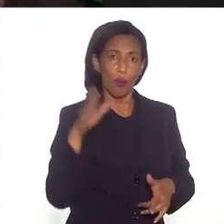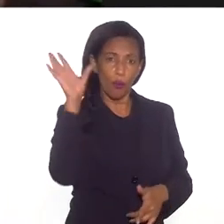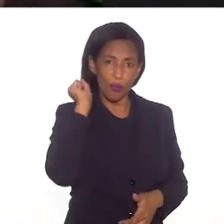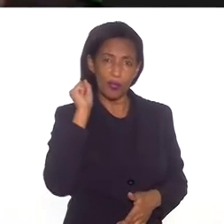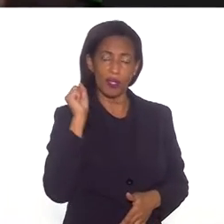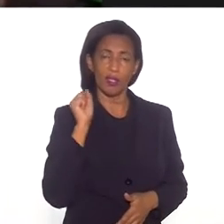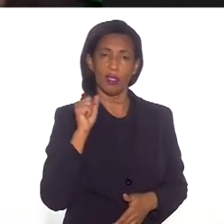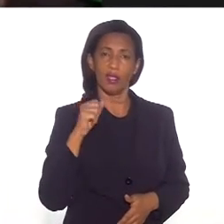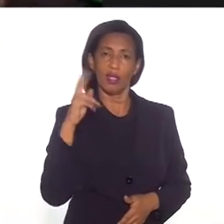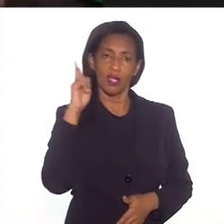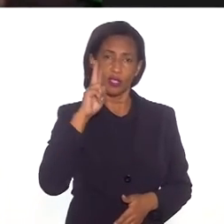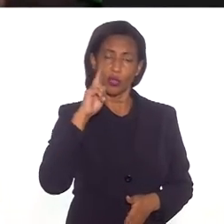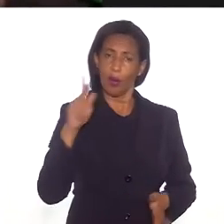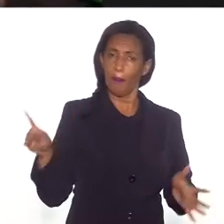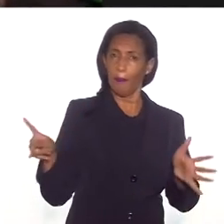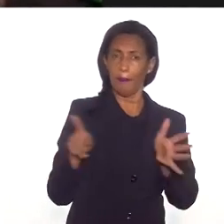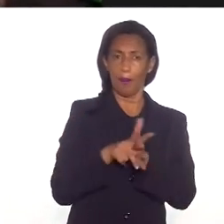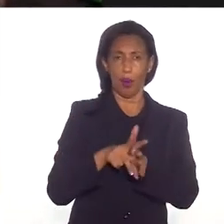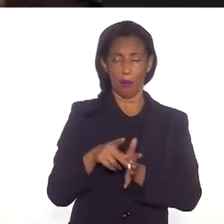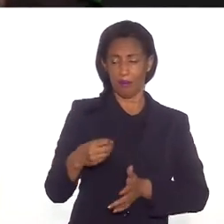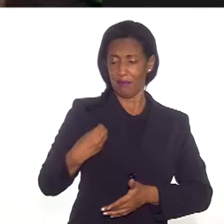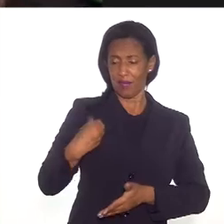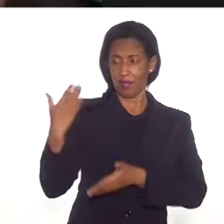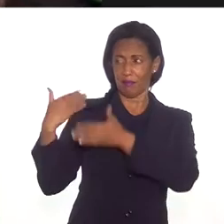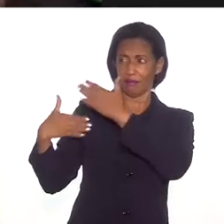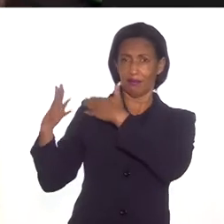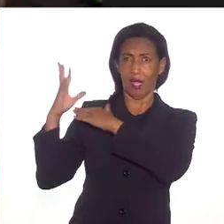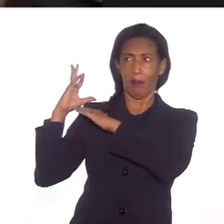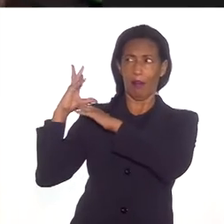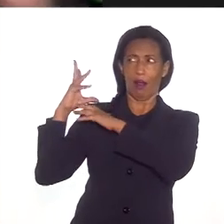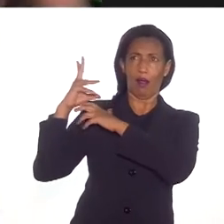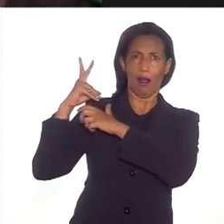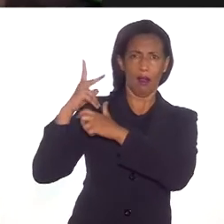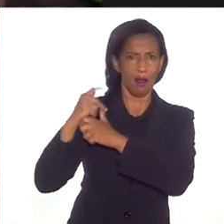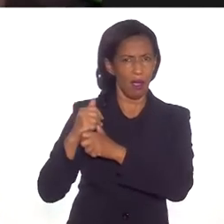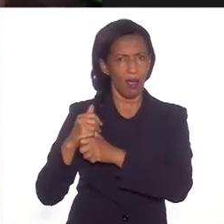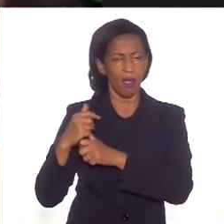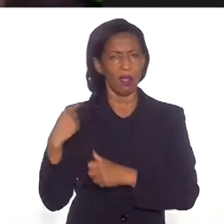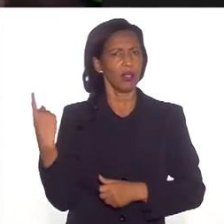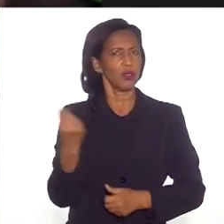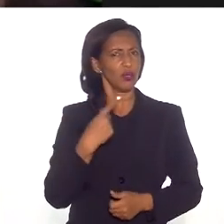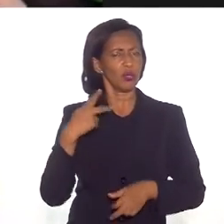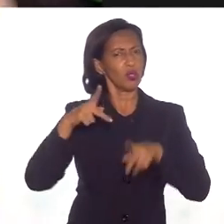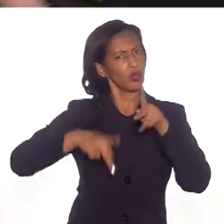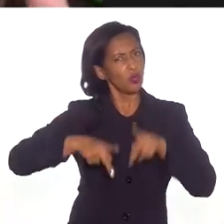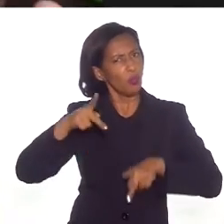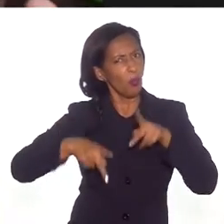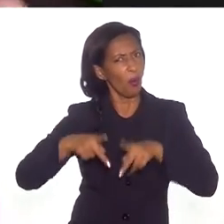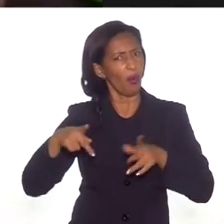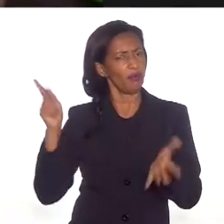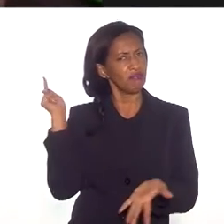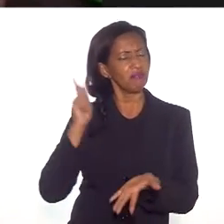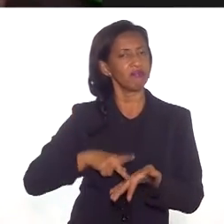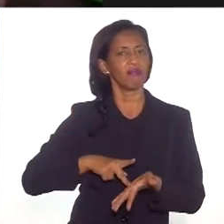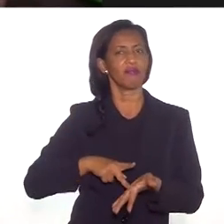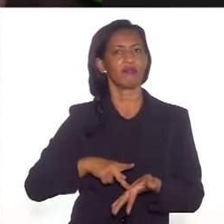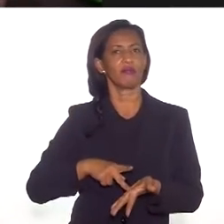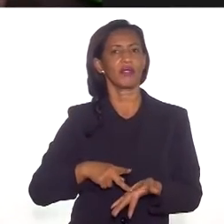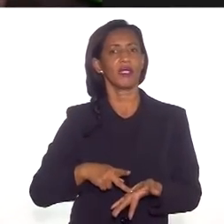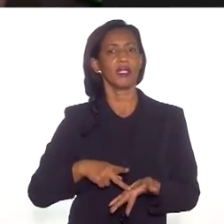histórias dos nossos próprios ancestrais brasileiros, dos nossos povos originários.